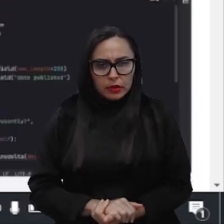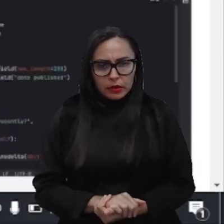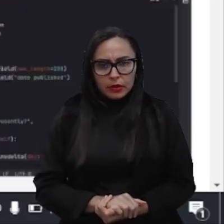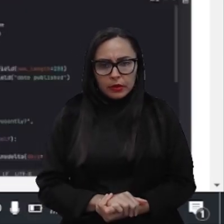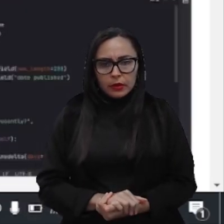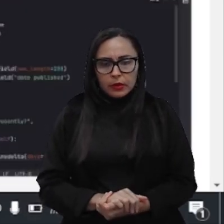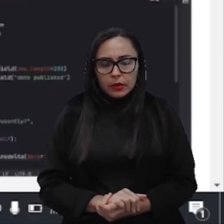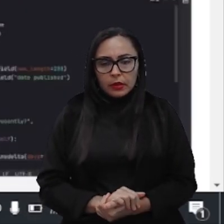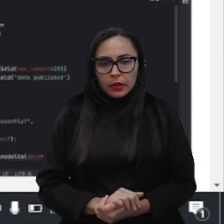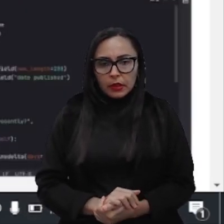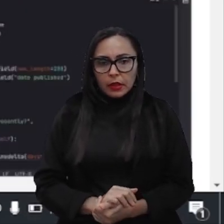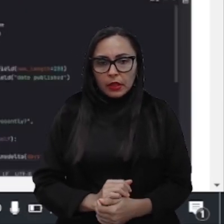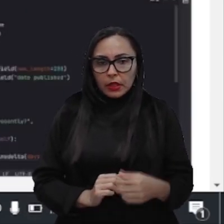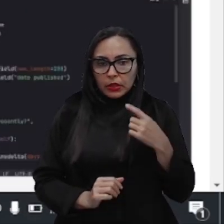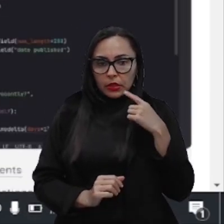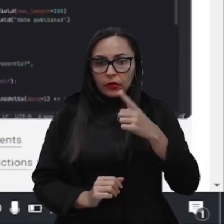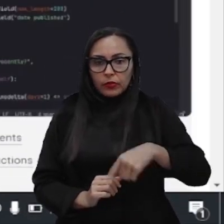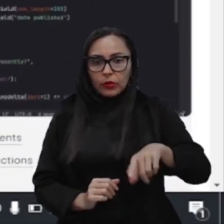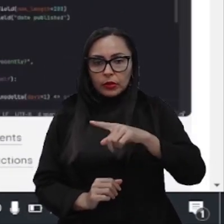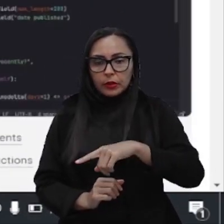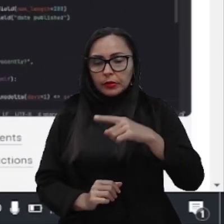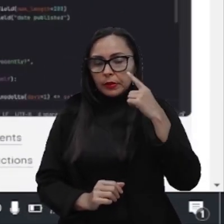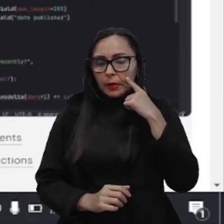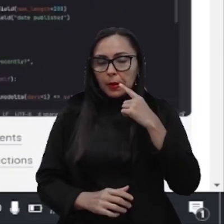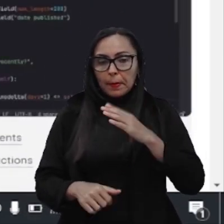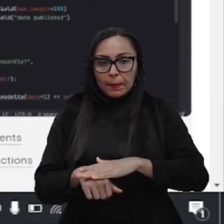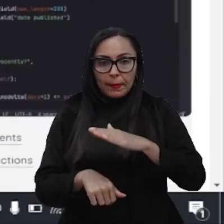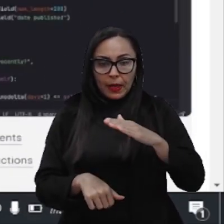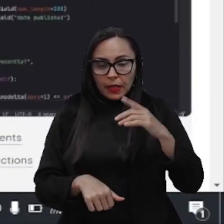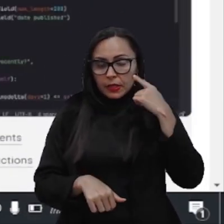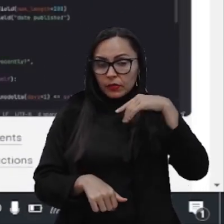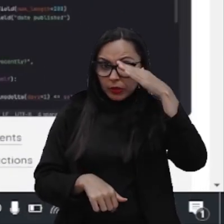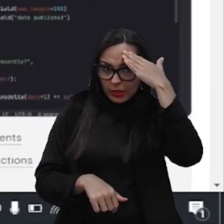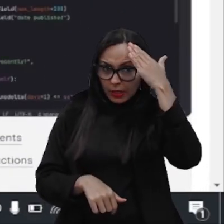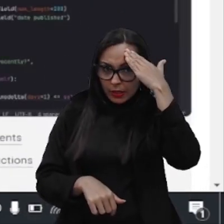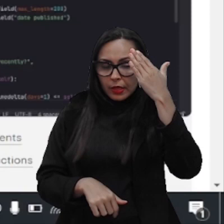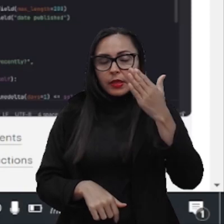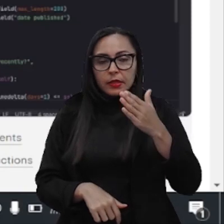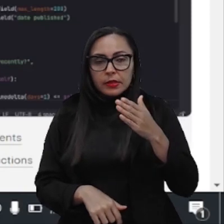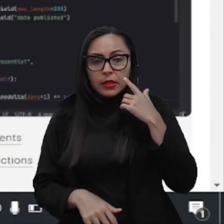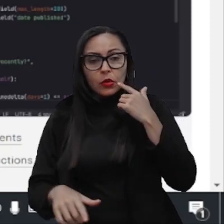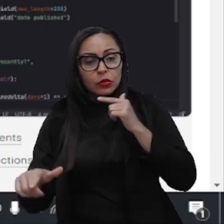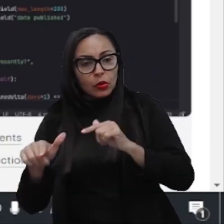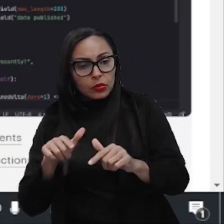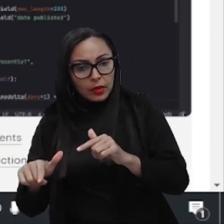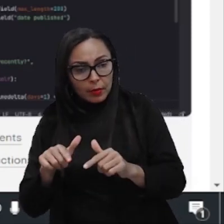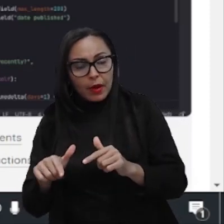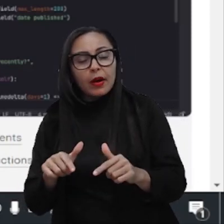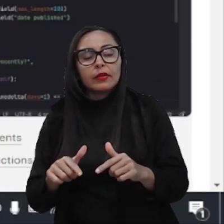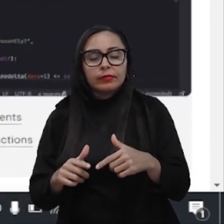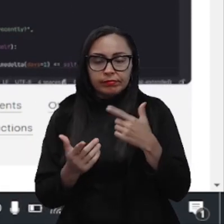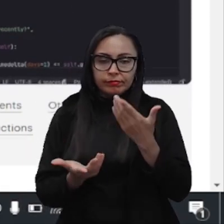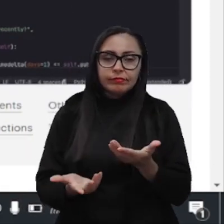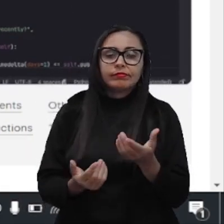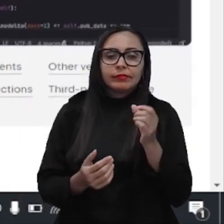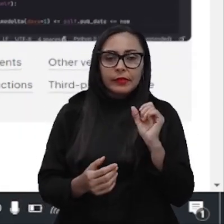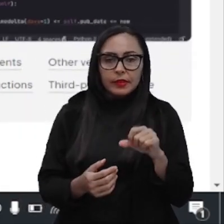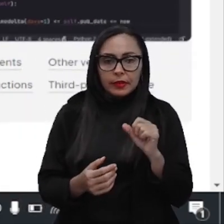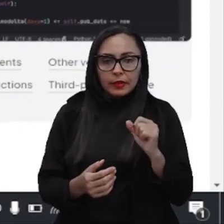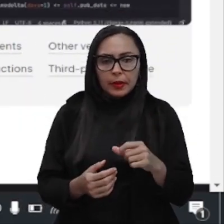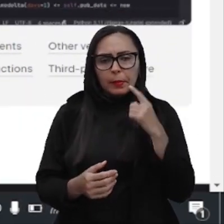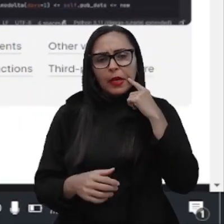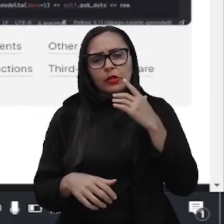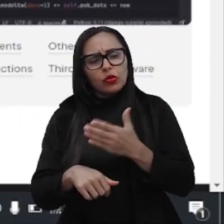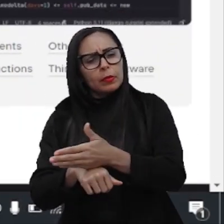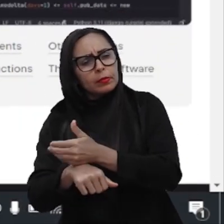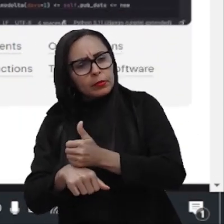tem um pouco mais de recurso, mas não vai interferir, né, no nosso trabalho, nossa atividade, Até com trabalho mais profissional, a